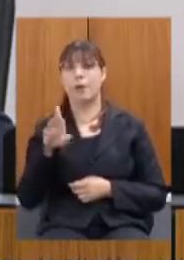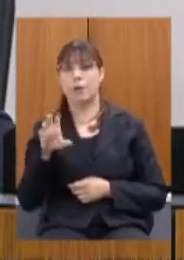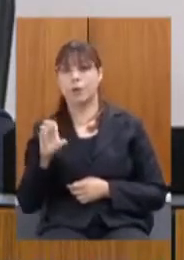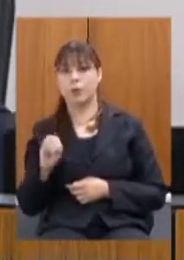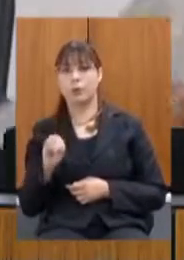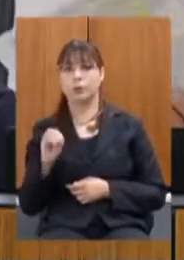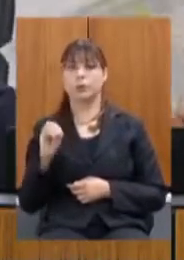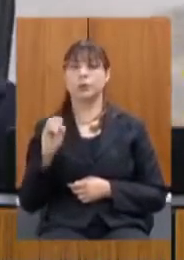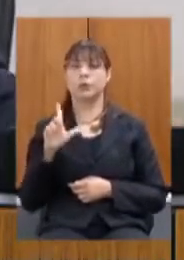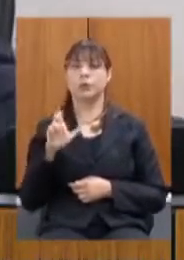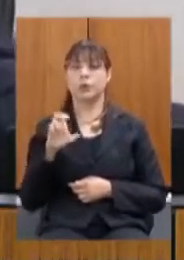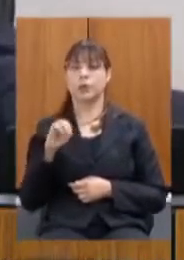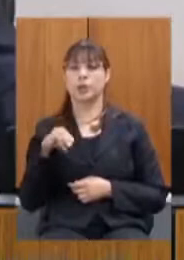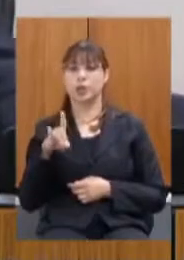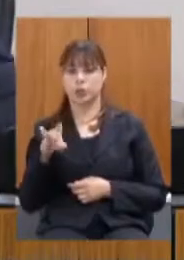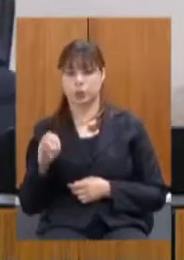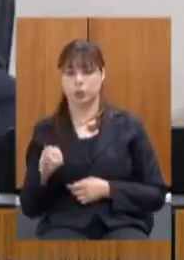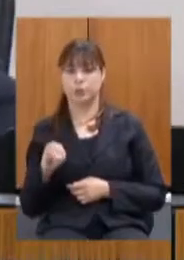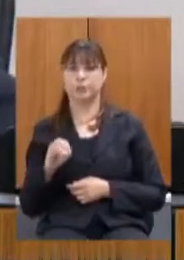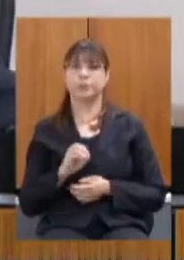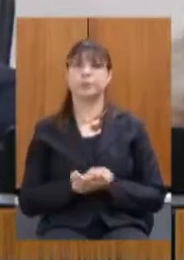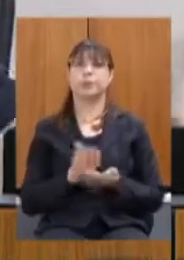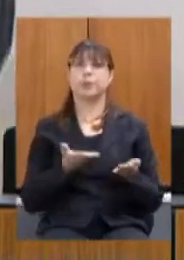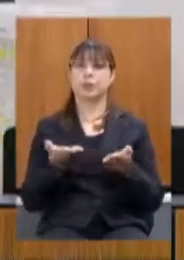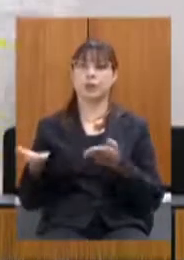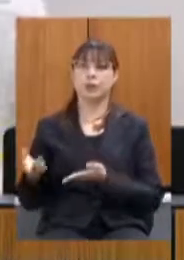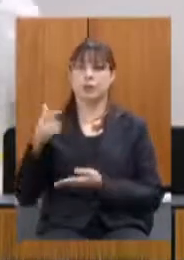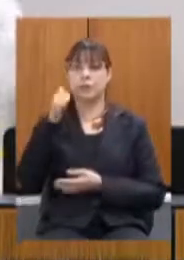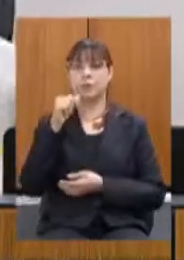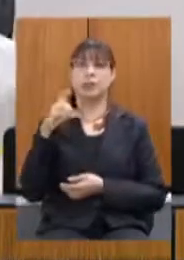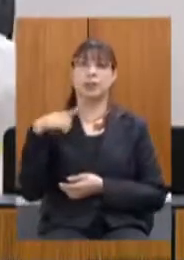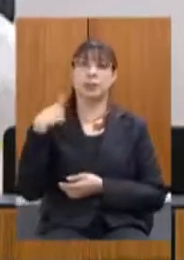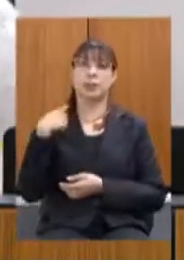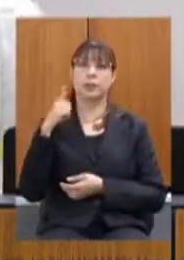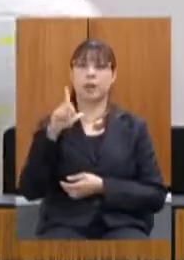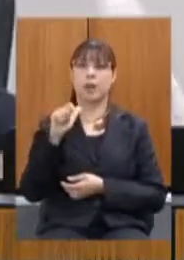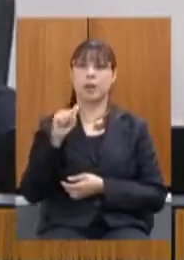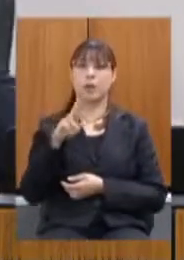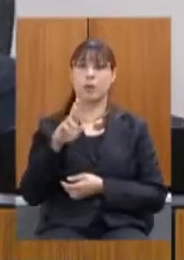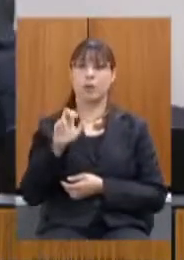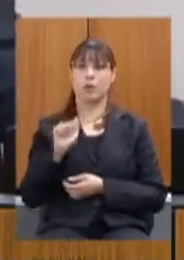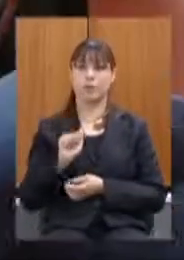e Leonidio Bolsas e já passo a fala agora para a deputada Laura Serrano